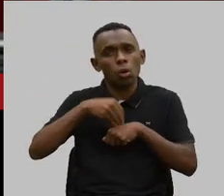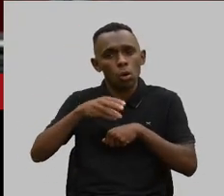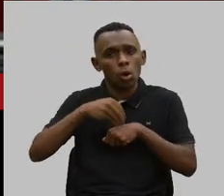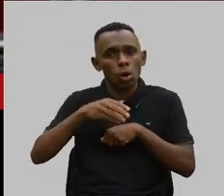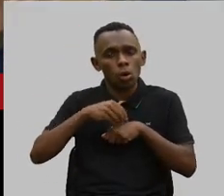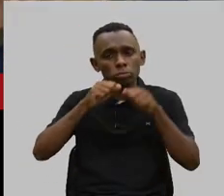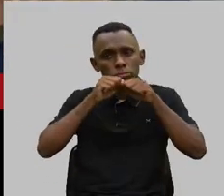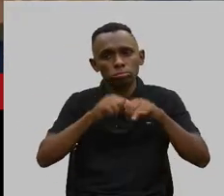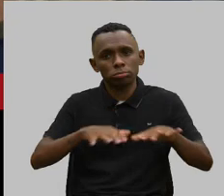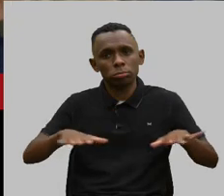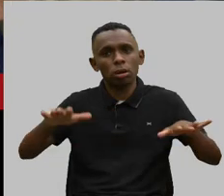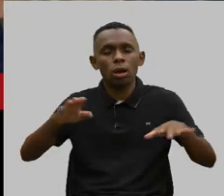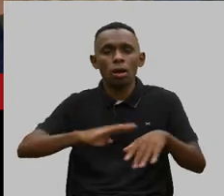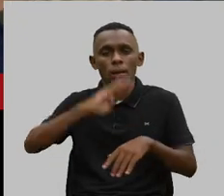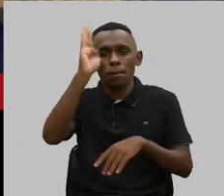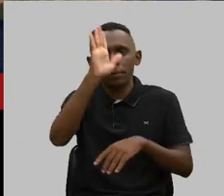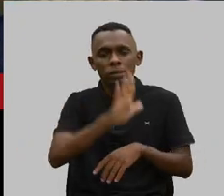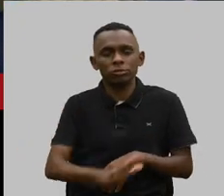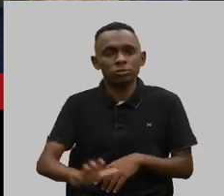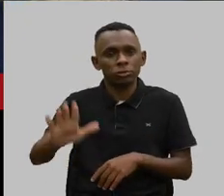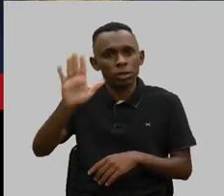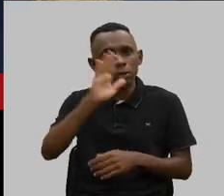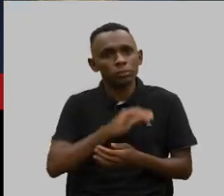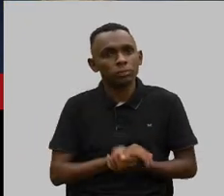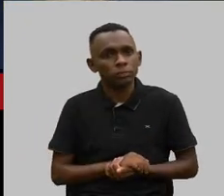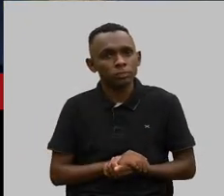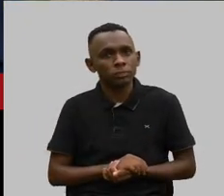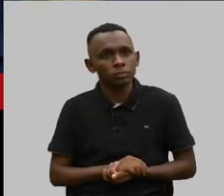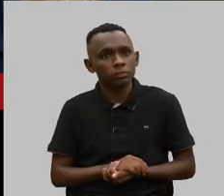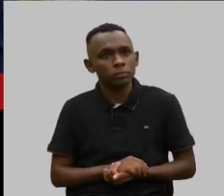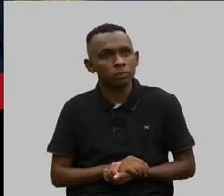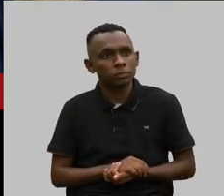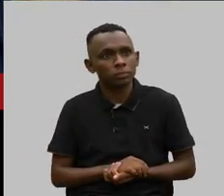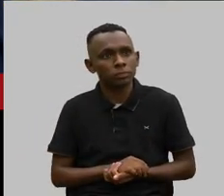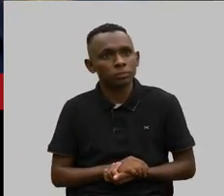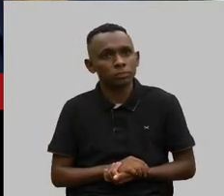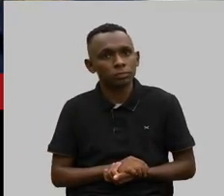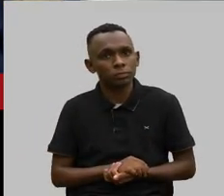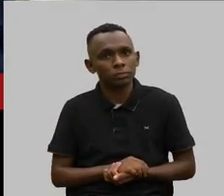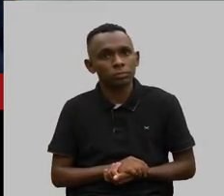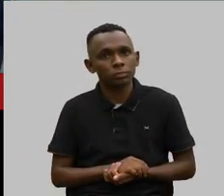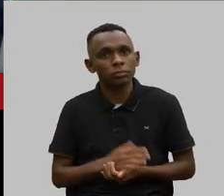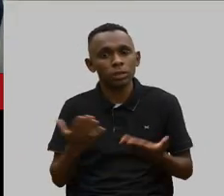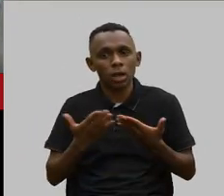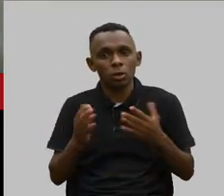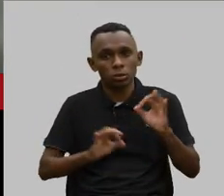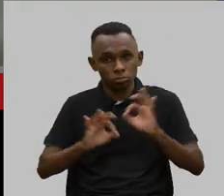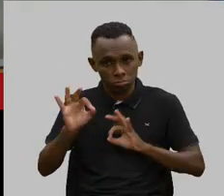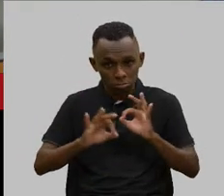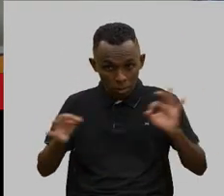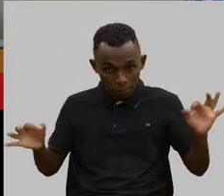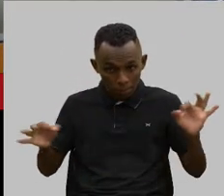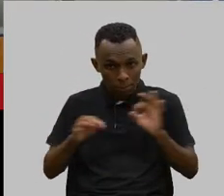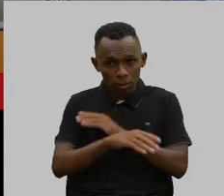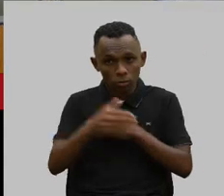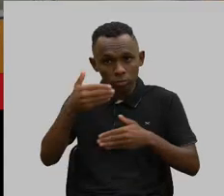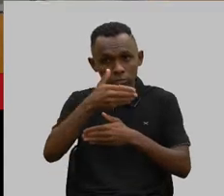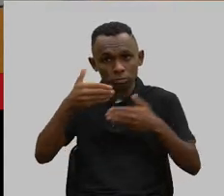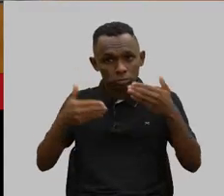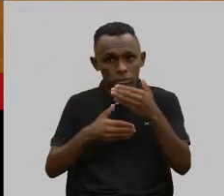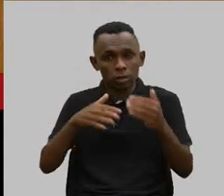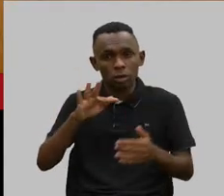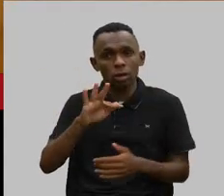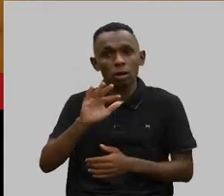Gerais. Passo agora, agora sim, com todo o material organizado. A Fabrícia